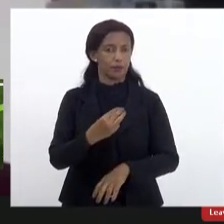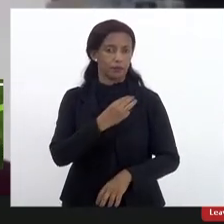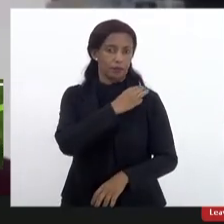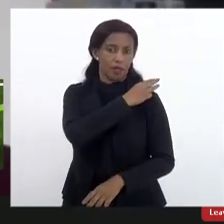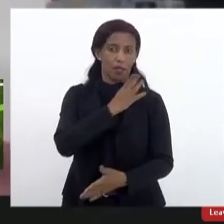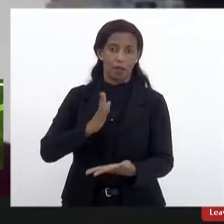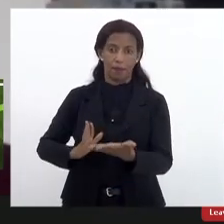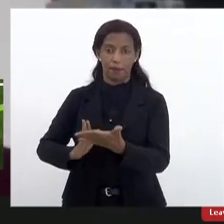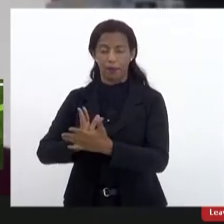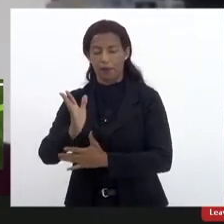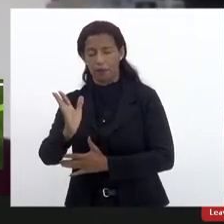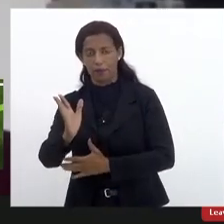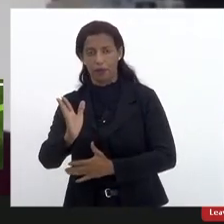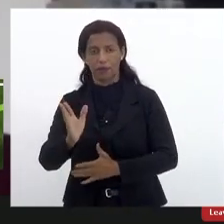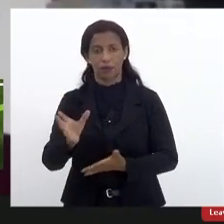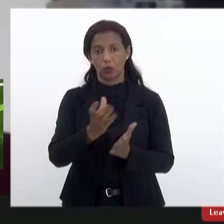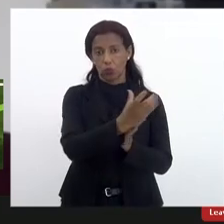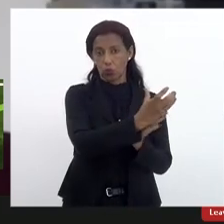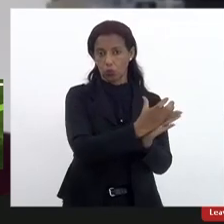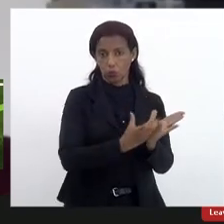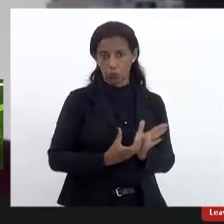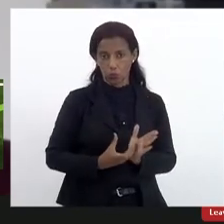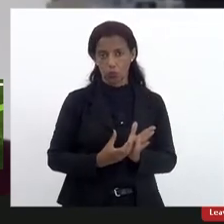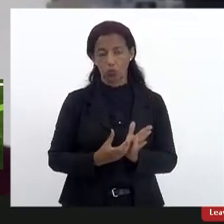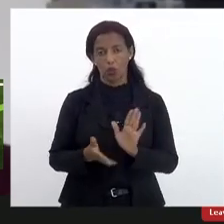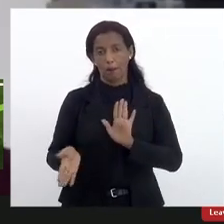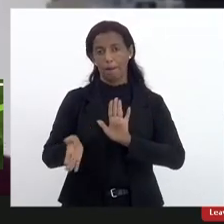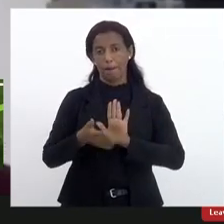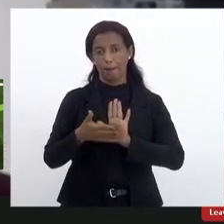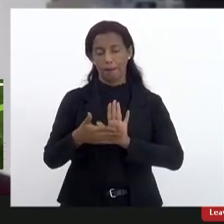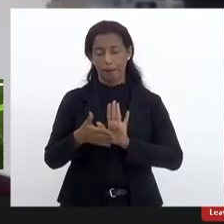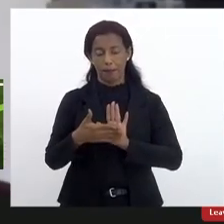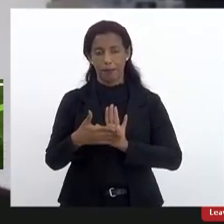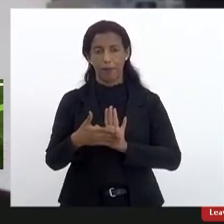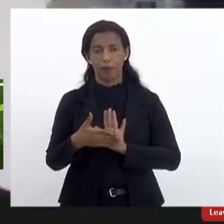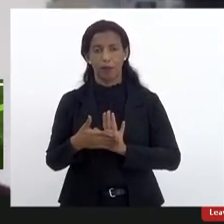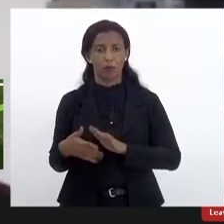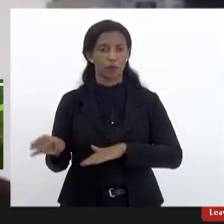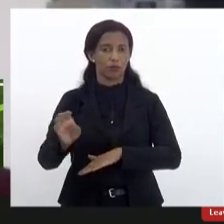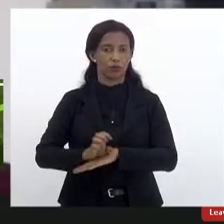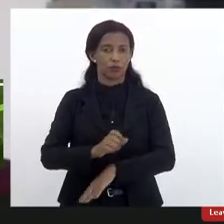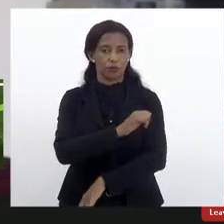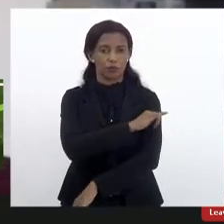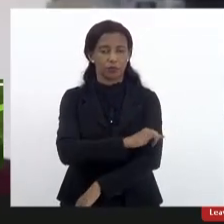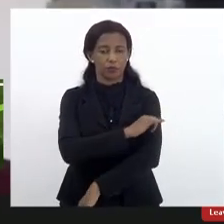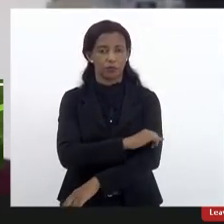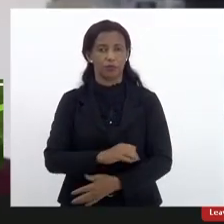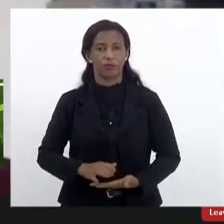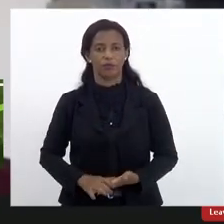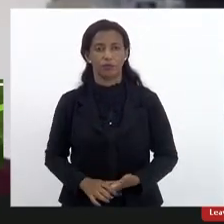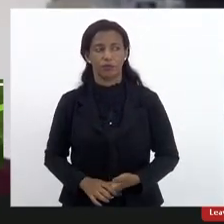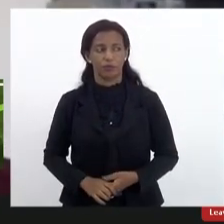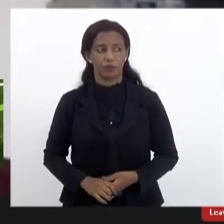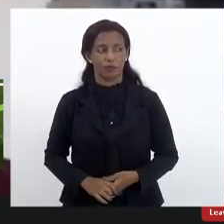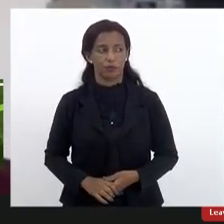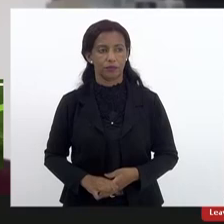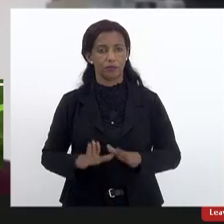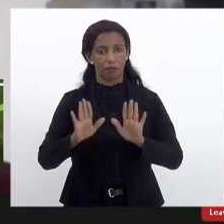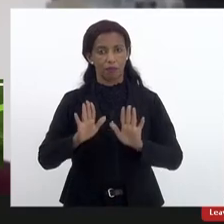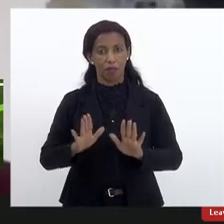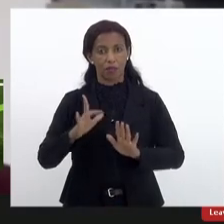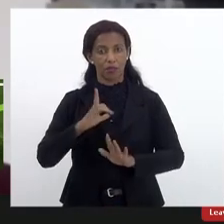do currículo da nova proposta curricular para o estado do Rio de Janeiro mas há